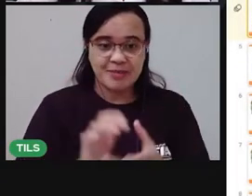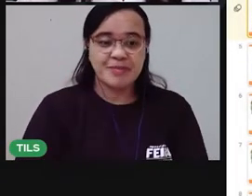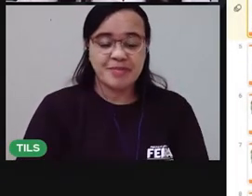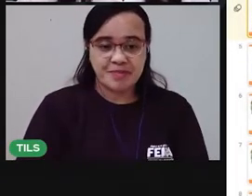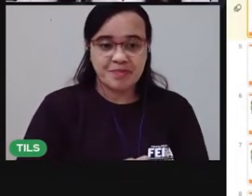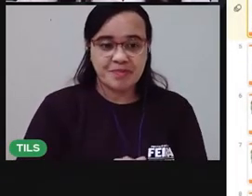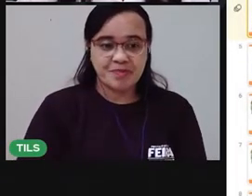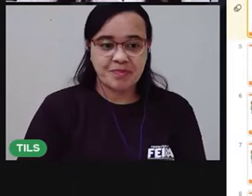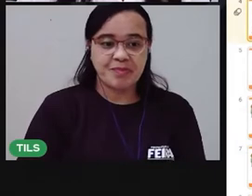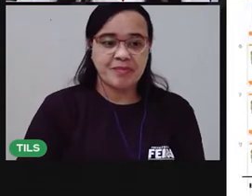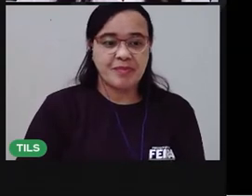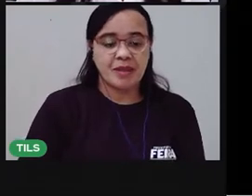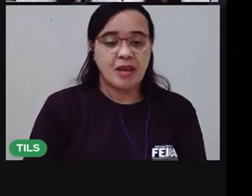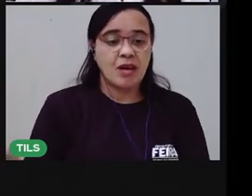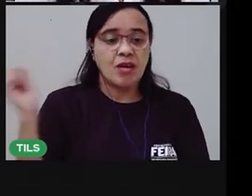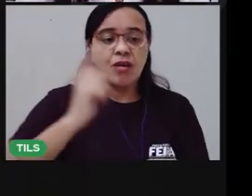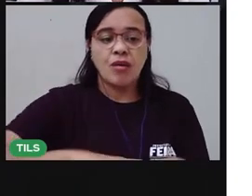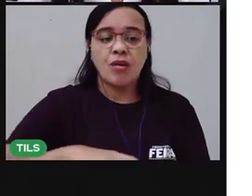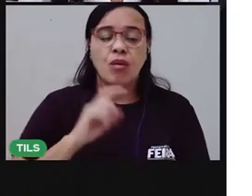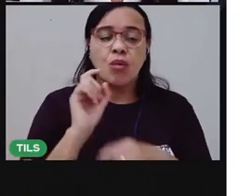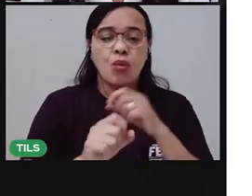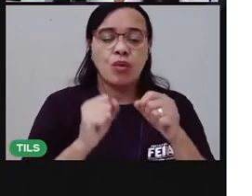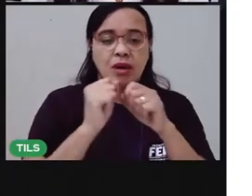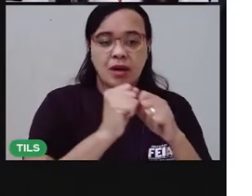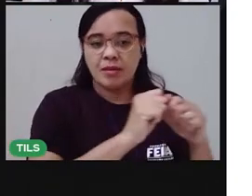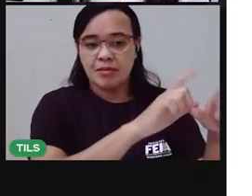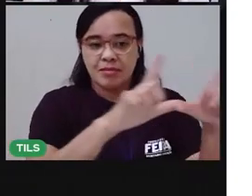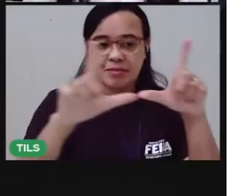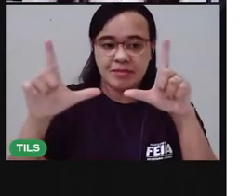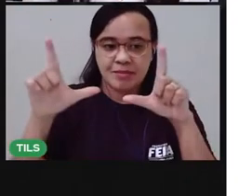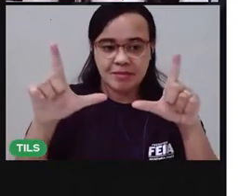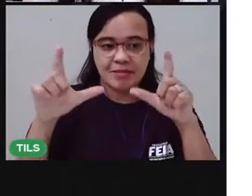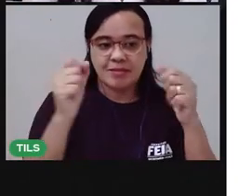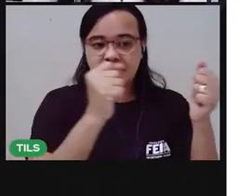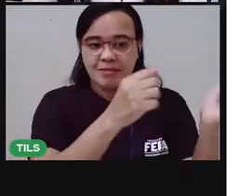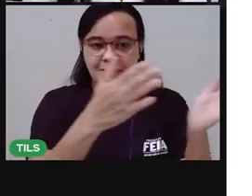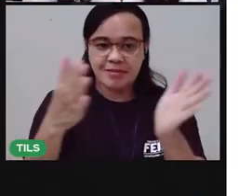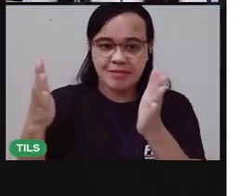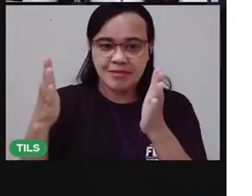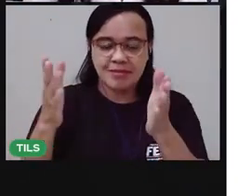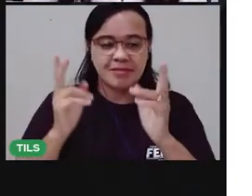Agora vamos voltar aqui pra apresentação pra gente dar continuidade.